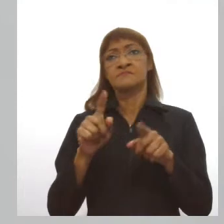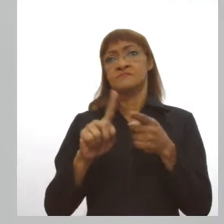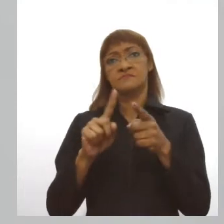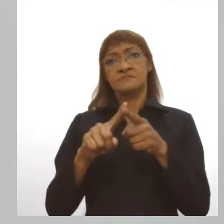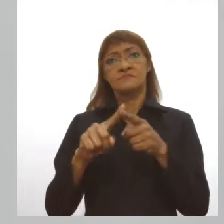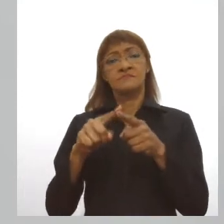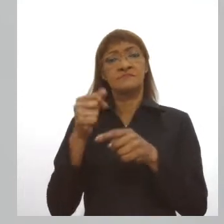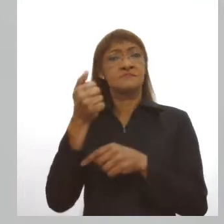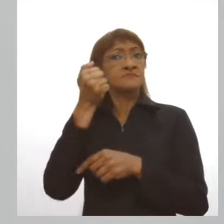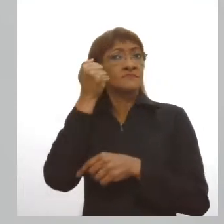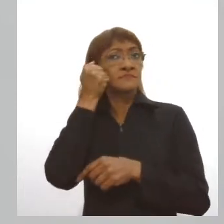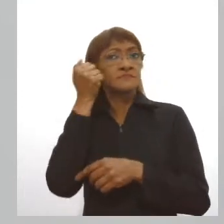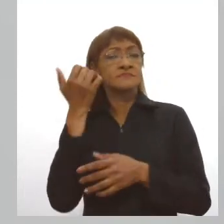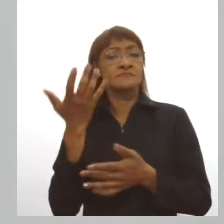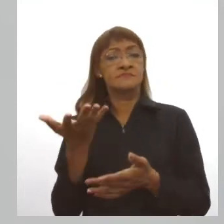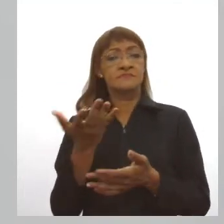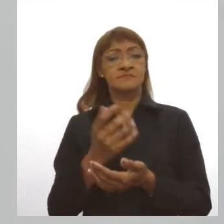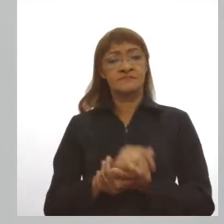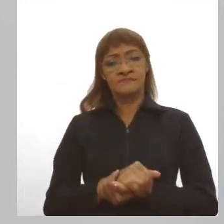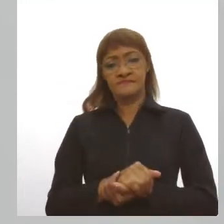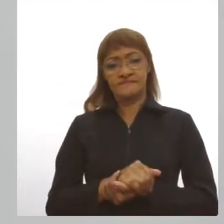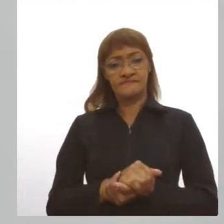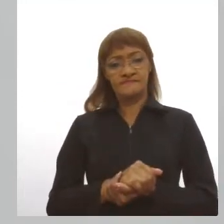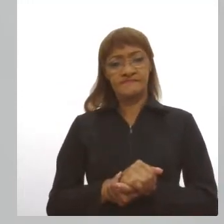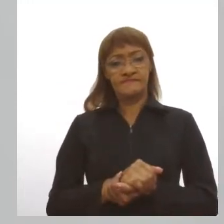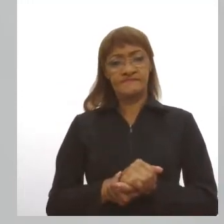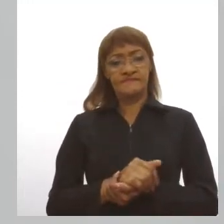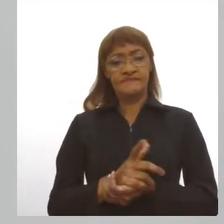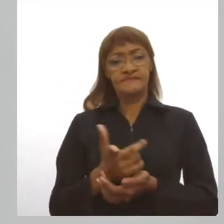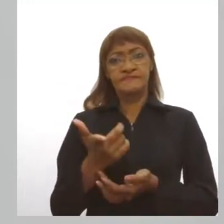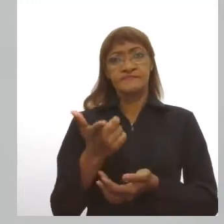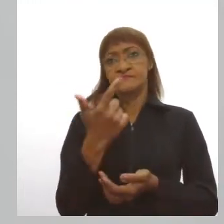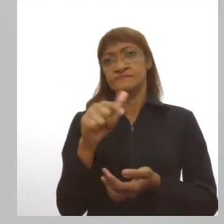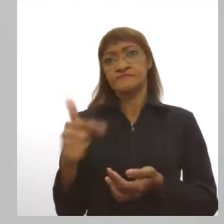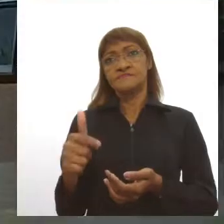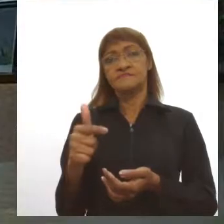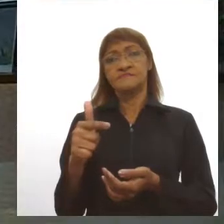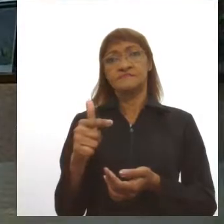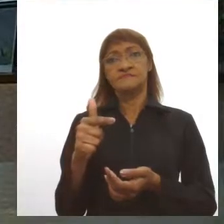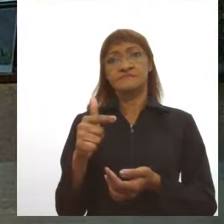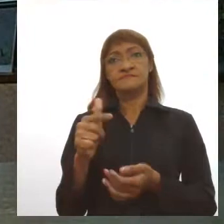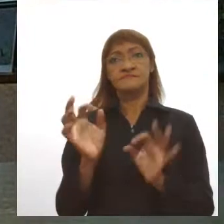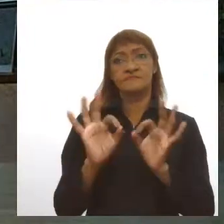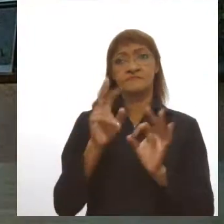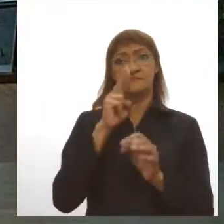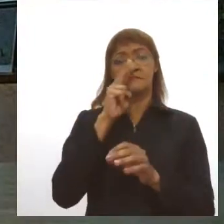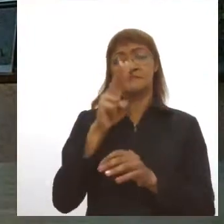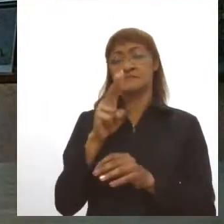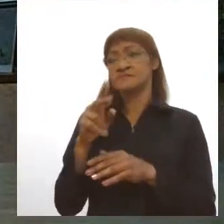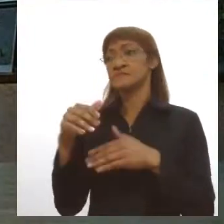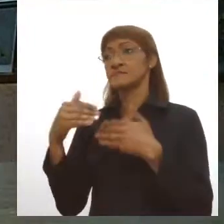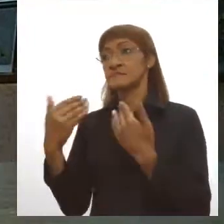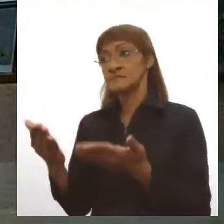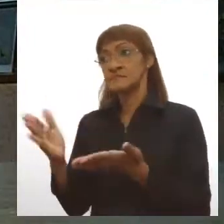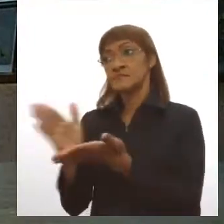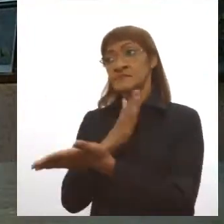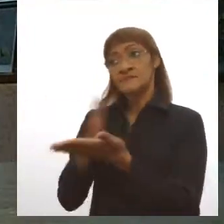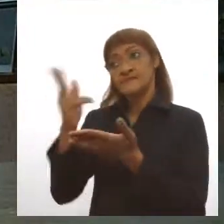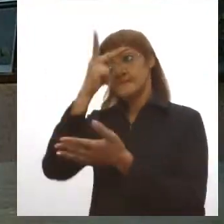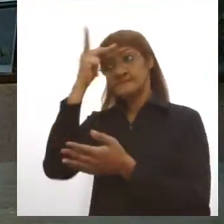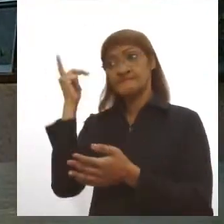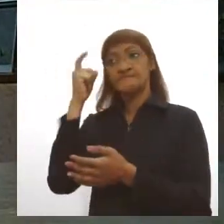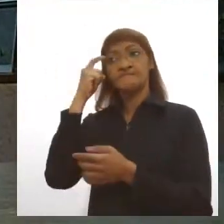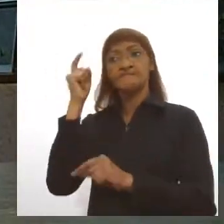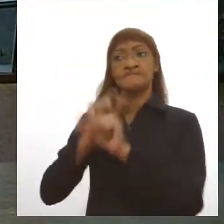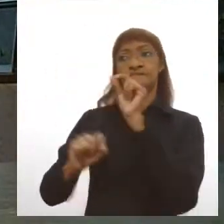não deixar isso se tornar algo maior. Demetro, enquanto algumas pessoas estão pensando em